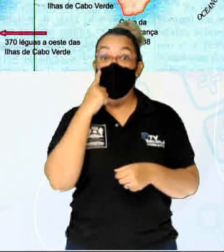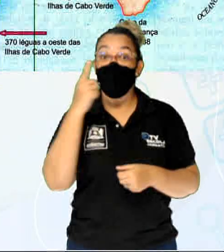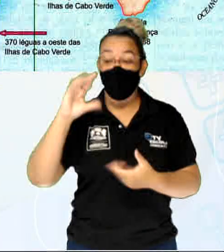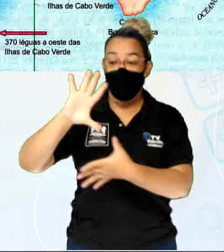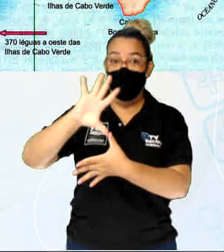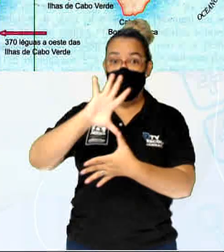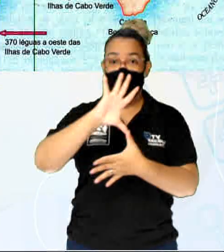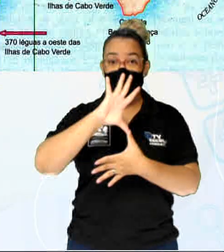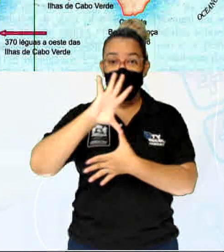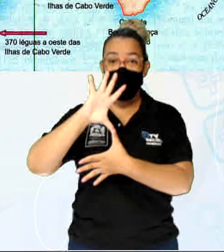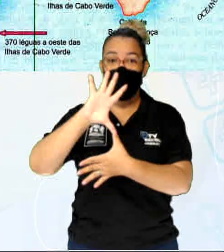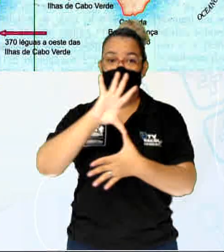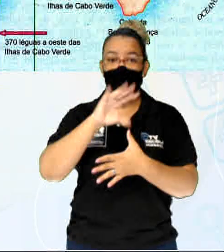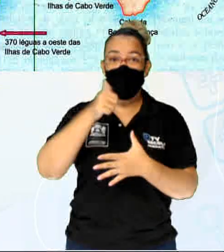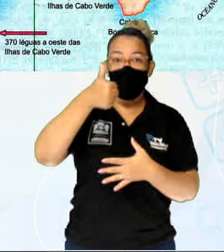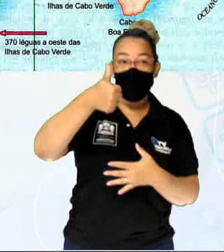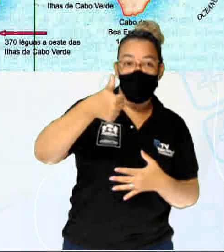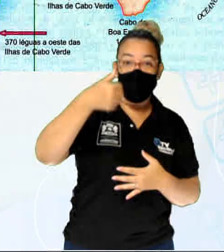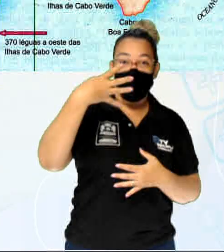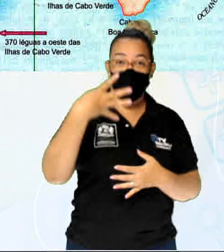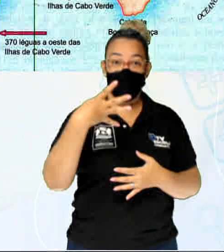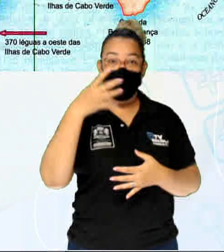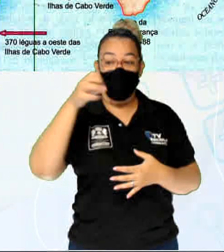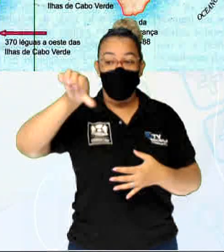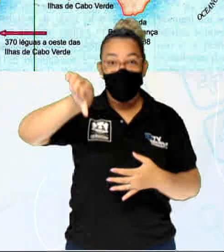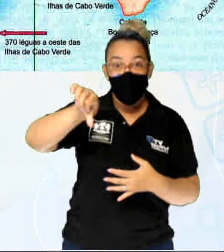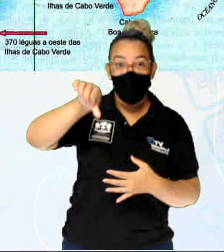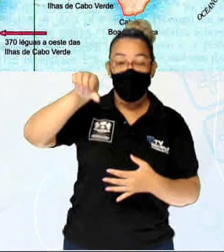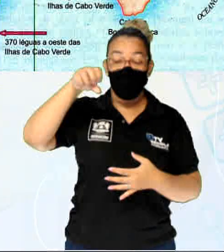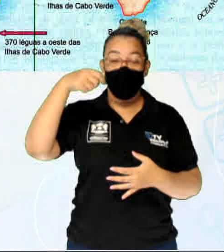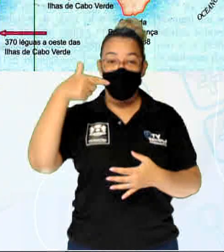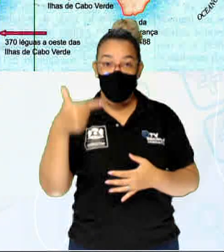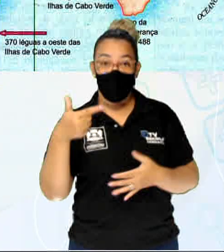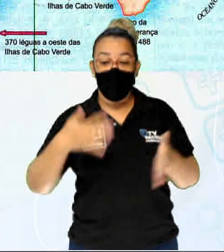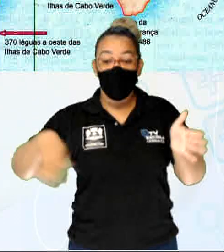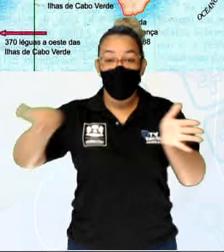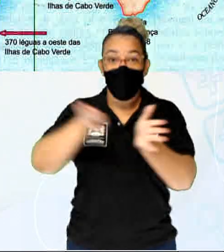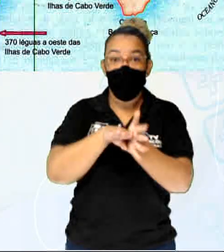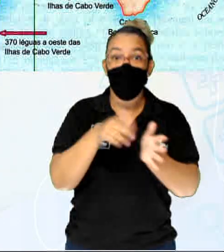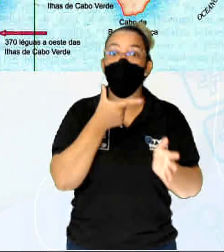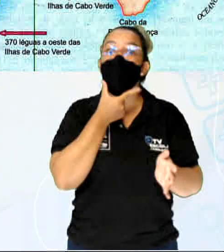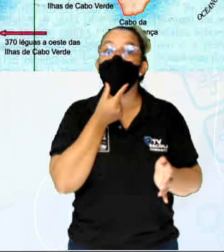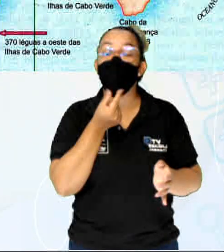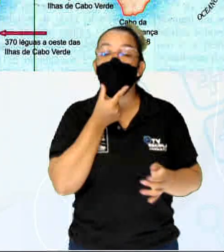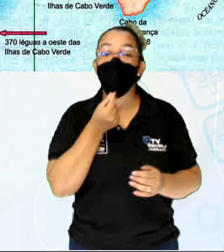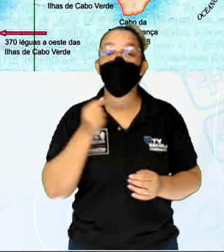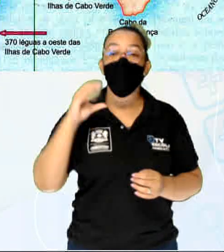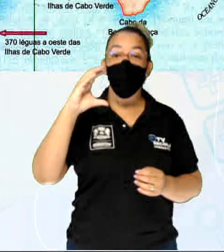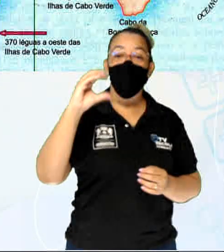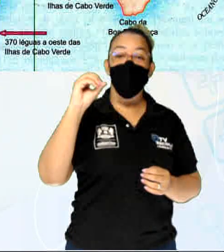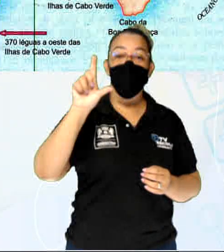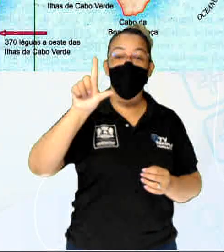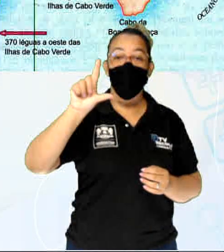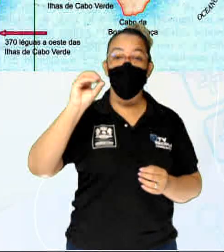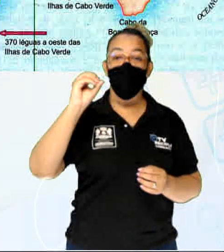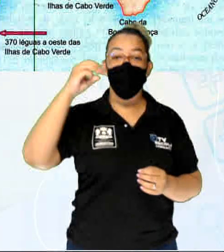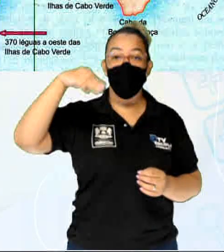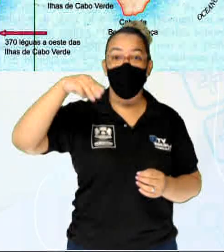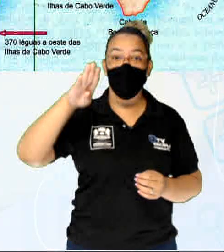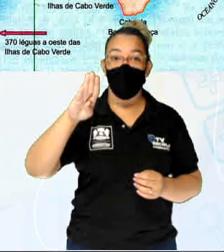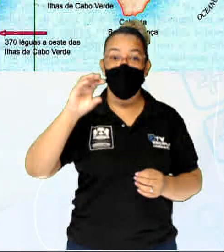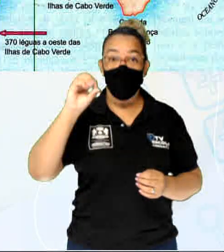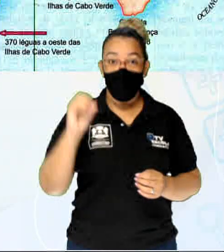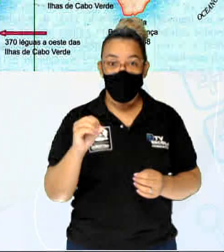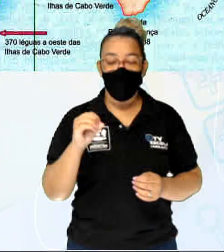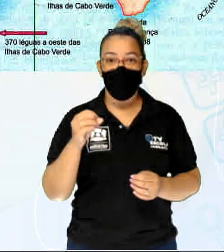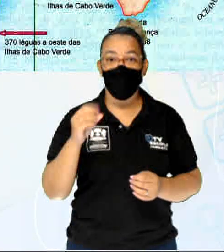1492, foi a chegada de Cristóvão Colombo na América Central, portanto, já dominando pela